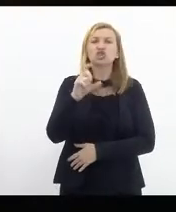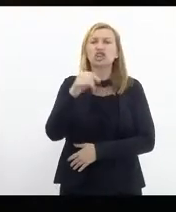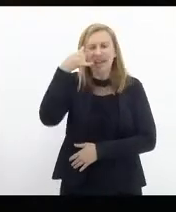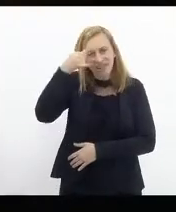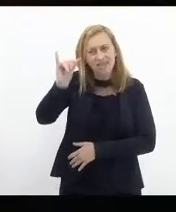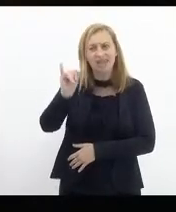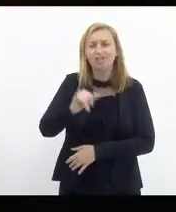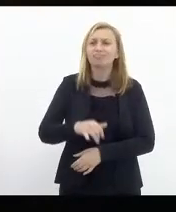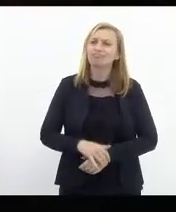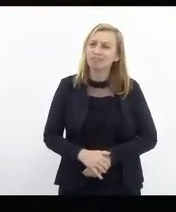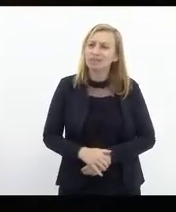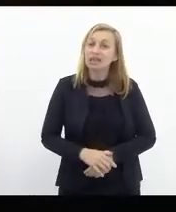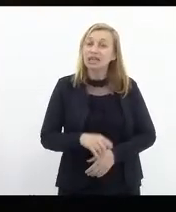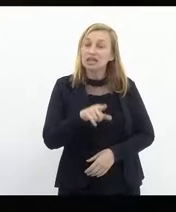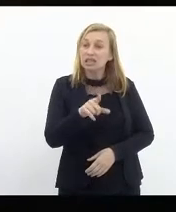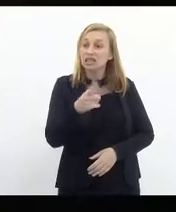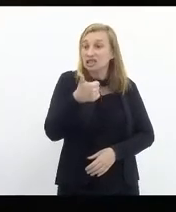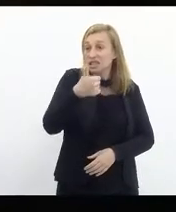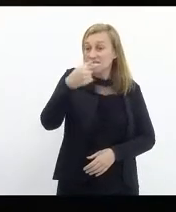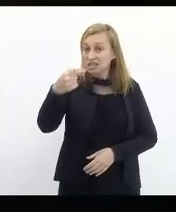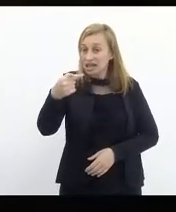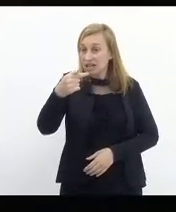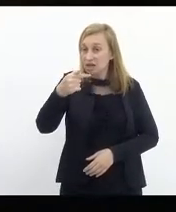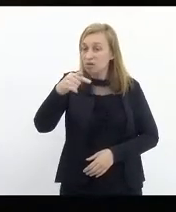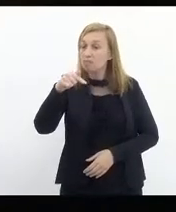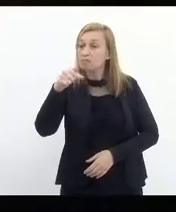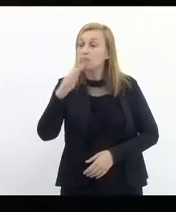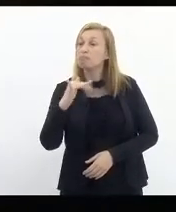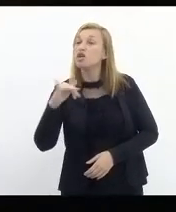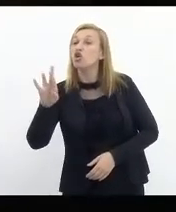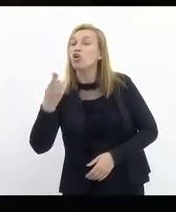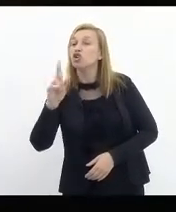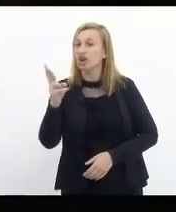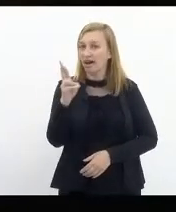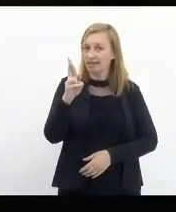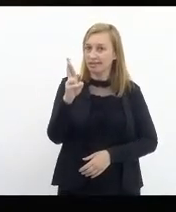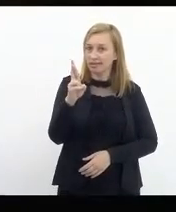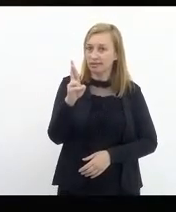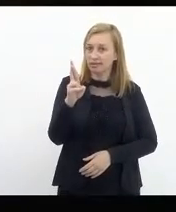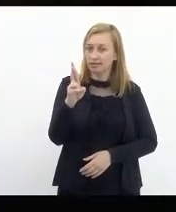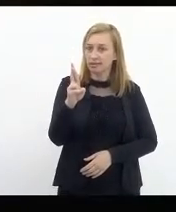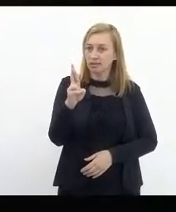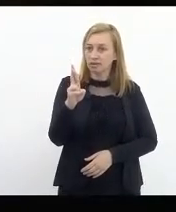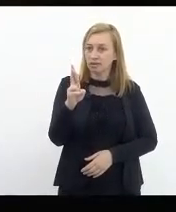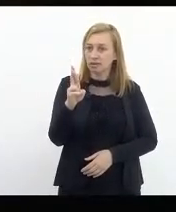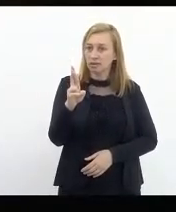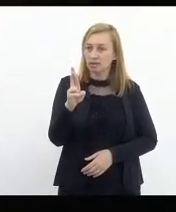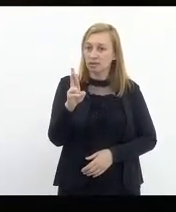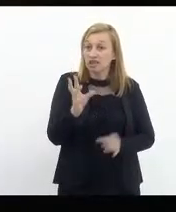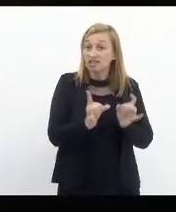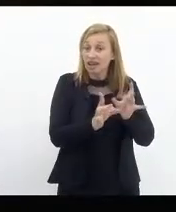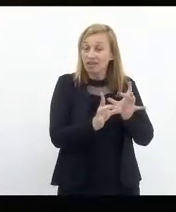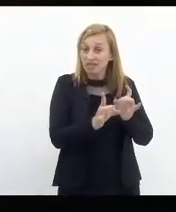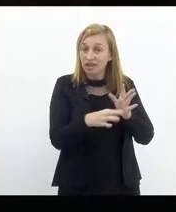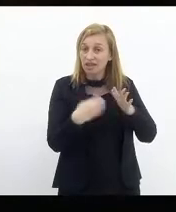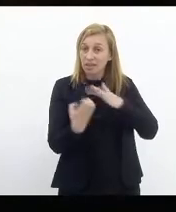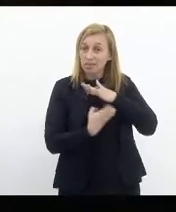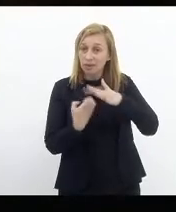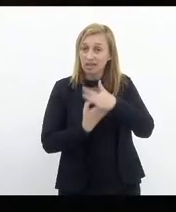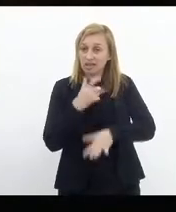que esses 17 bilhões de reais, por conta da venda da CEDAI,